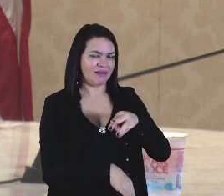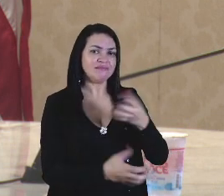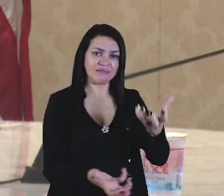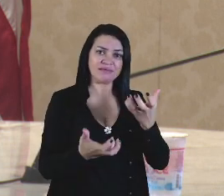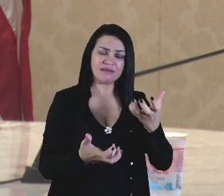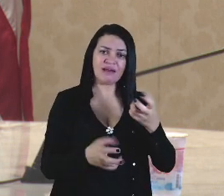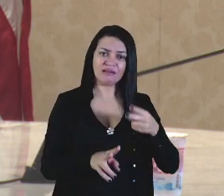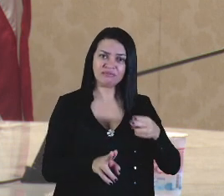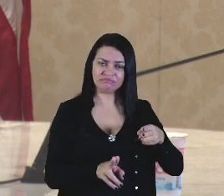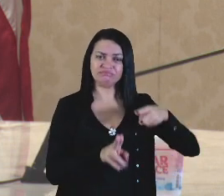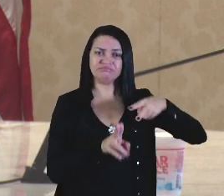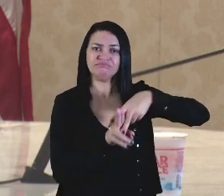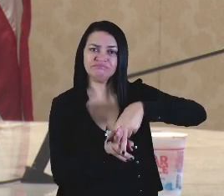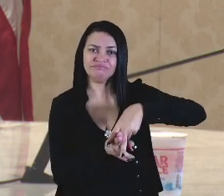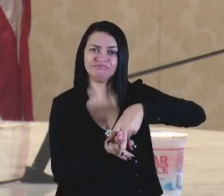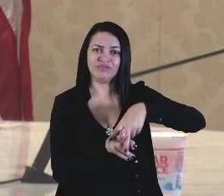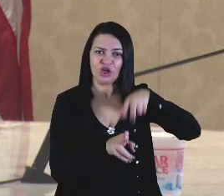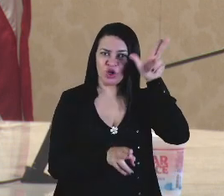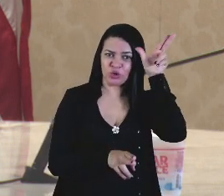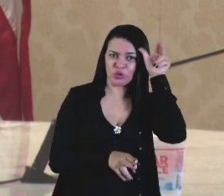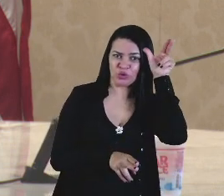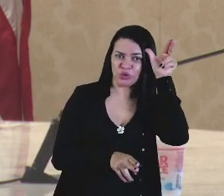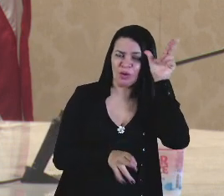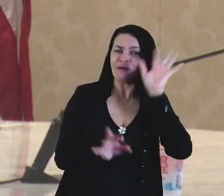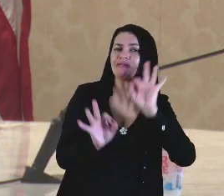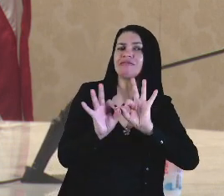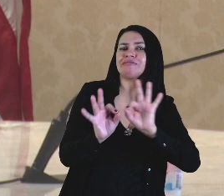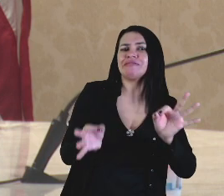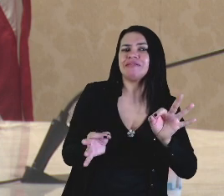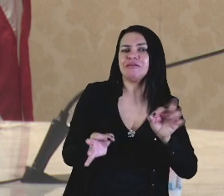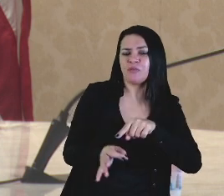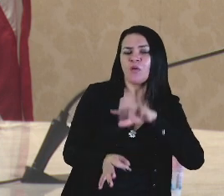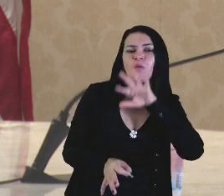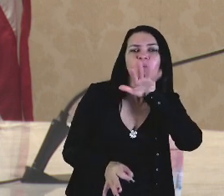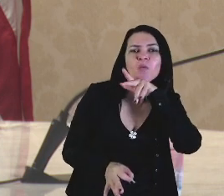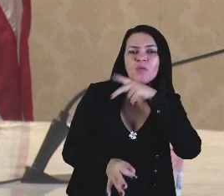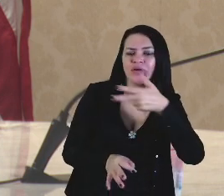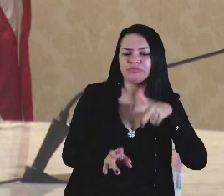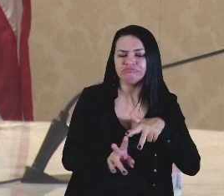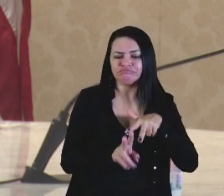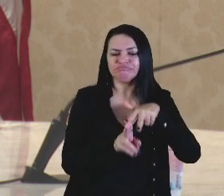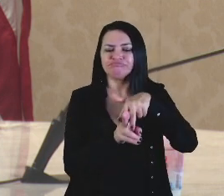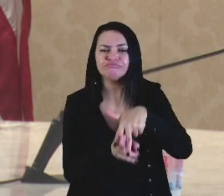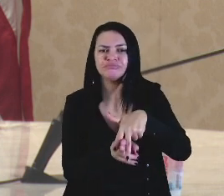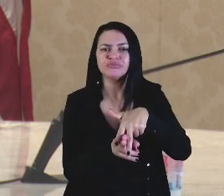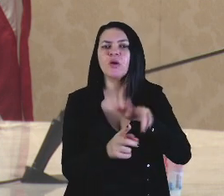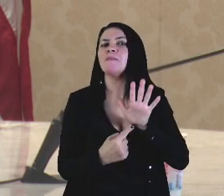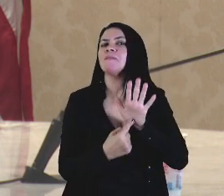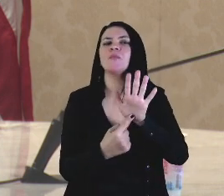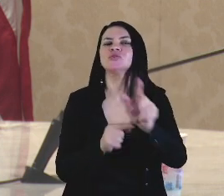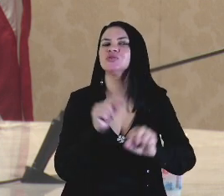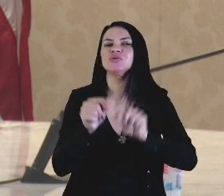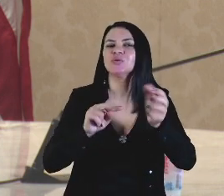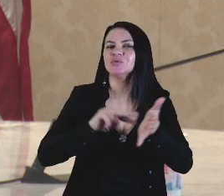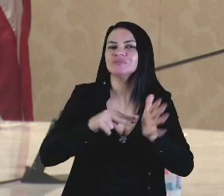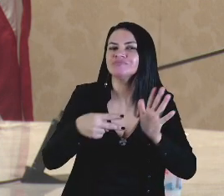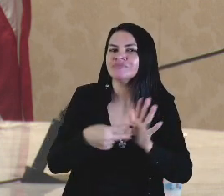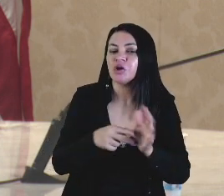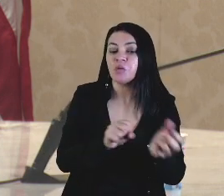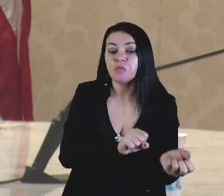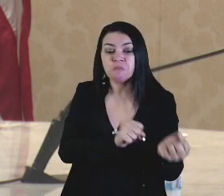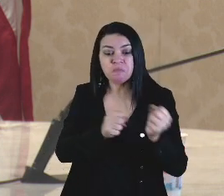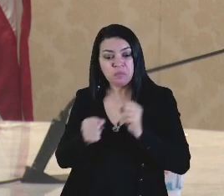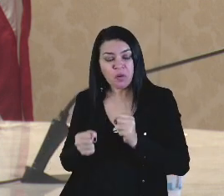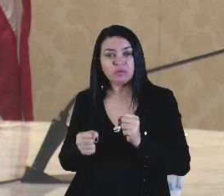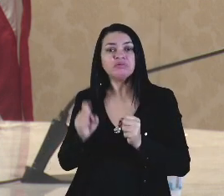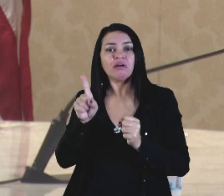mostrando, portanto, e nos ensinando sempre, que o poder existe para servir, que a